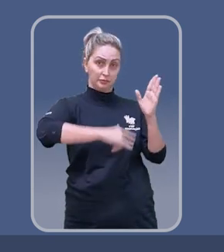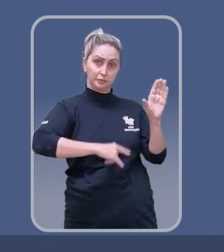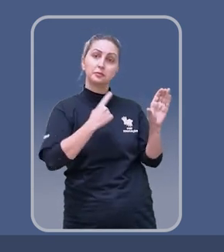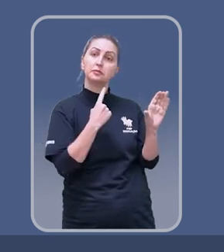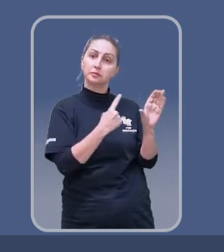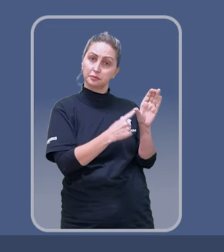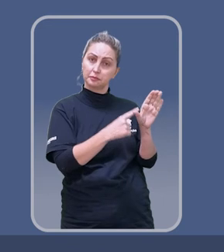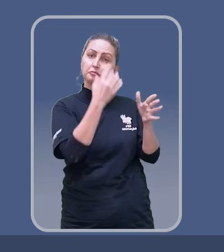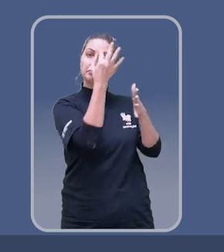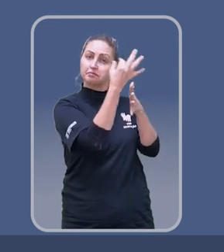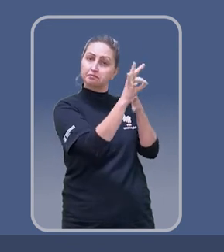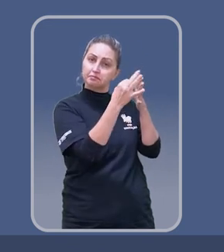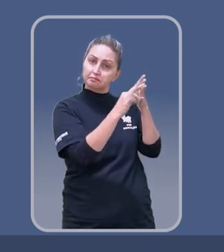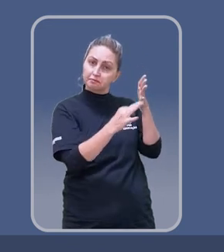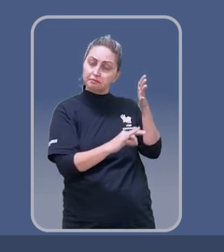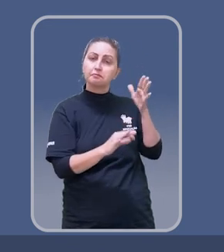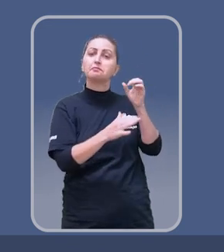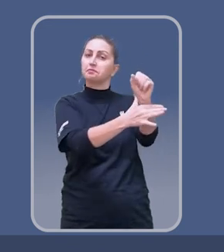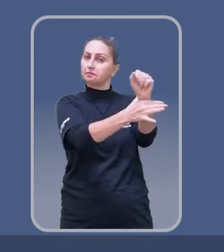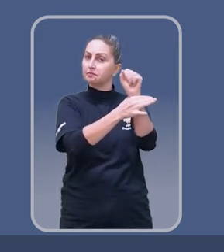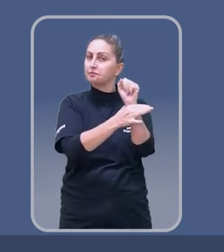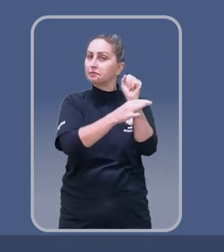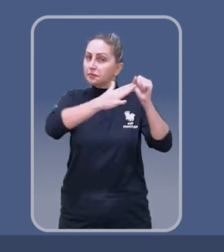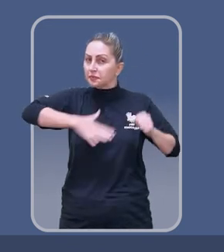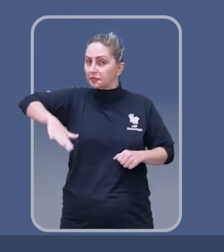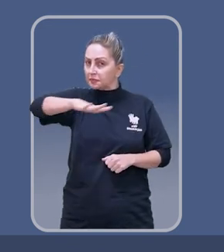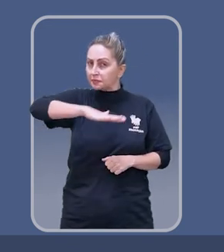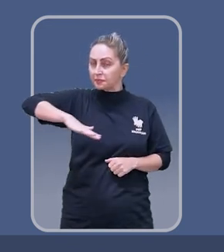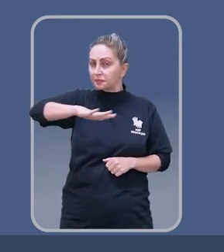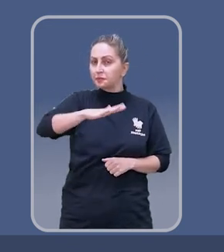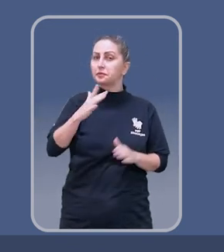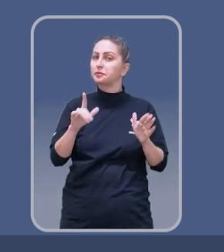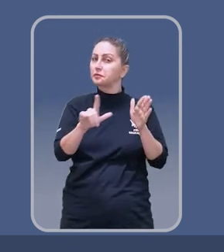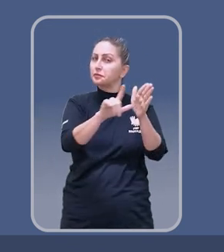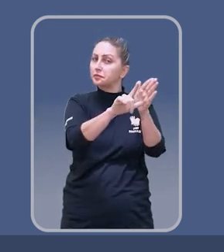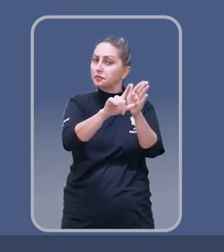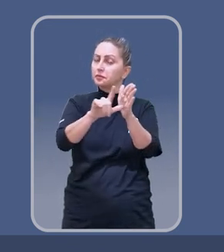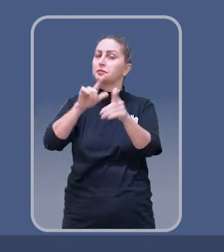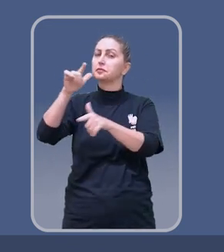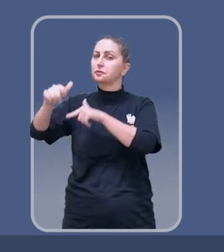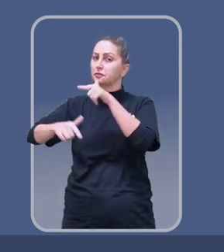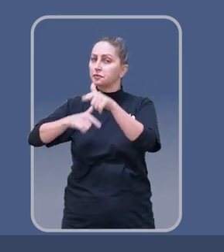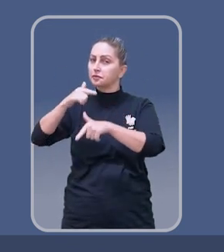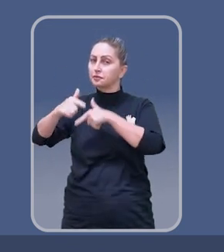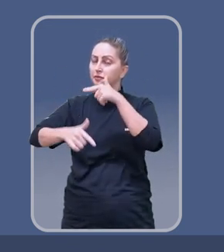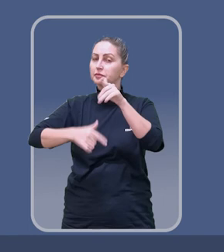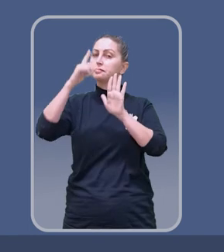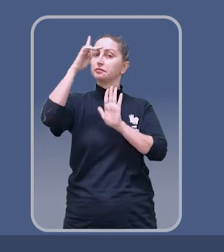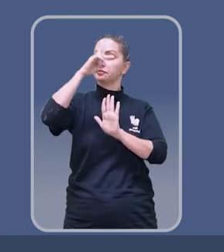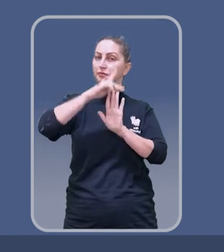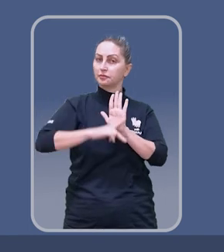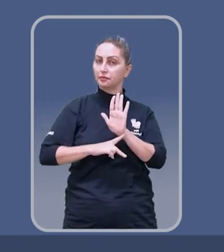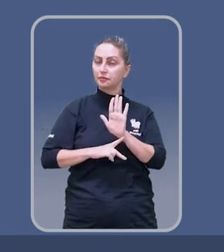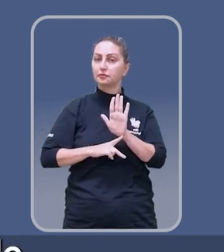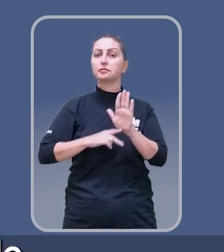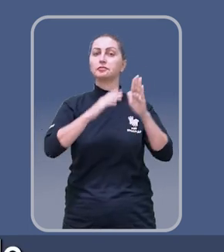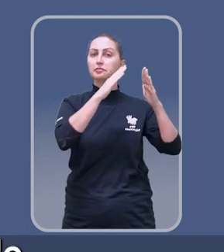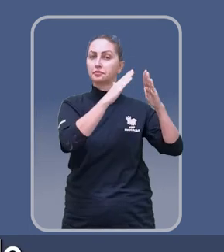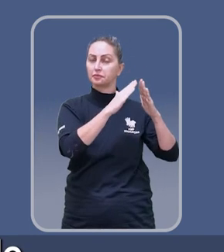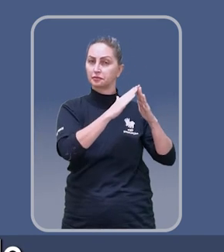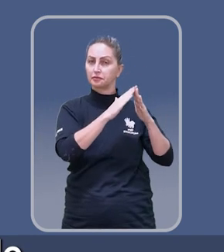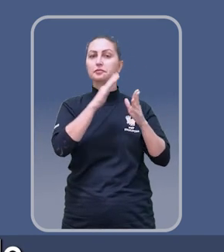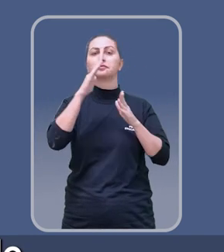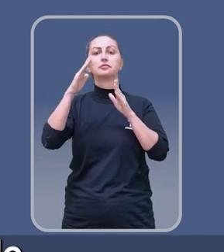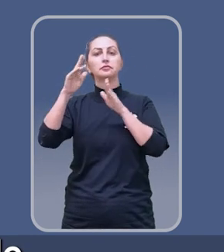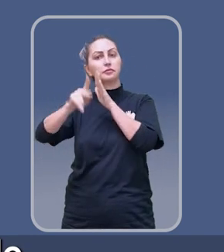alteração do plano diretor, a efetivação de espaços de emprego e comércio junto a projetos de habitação de interesse social. Além